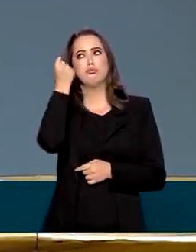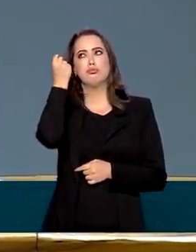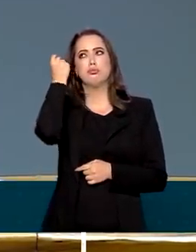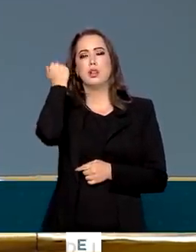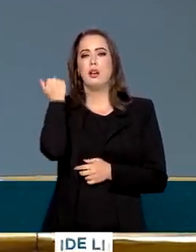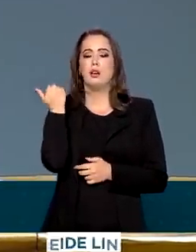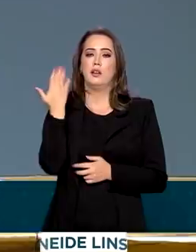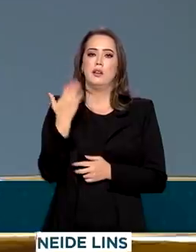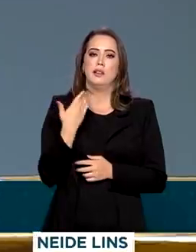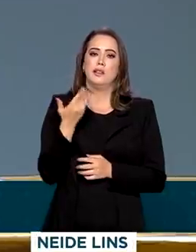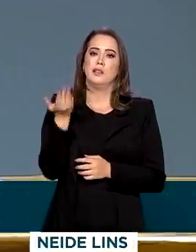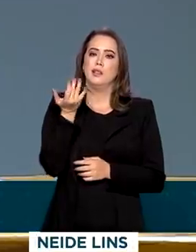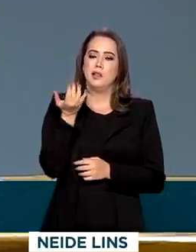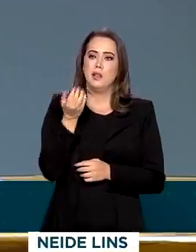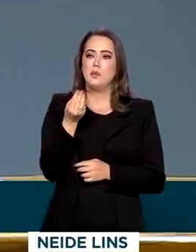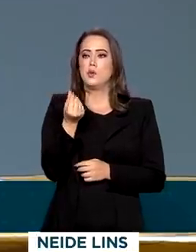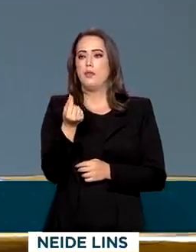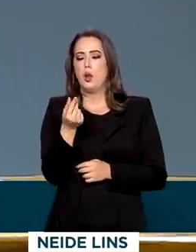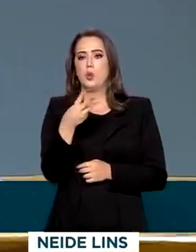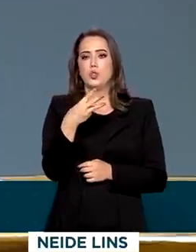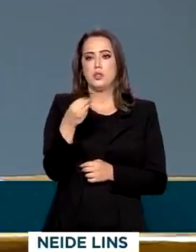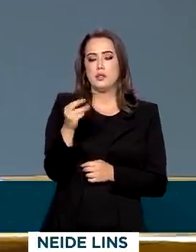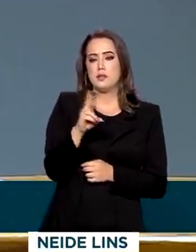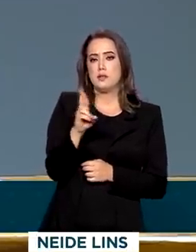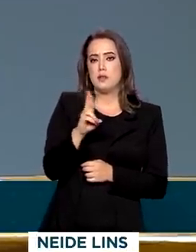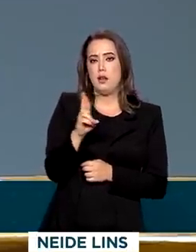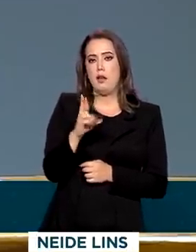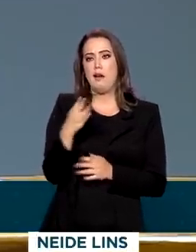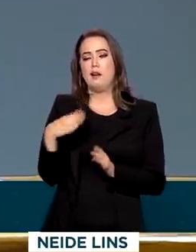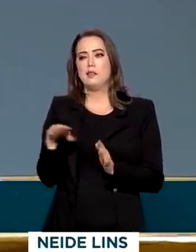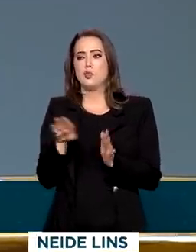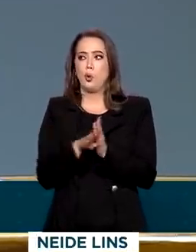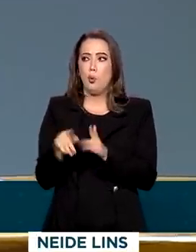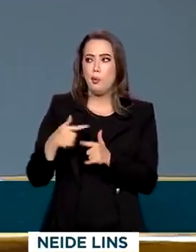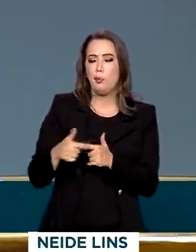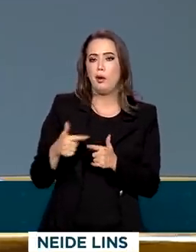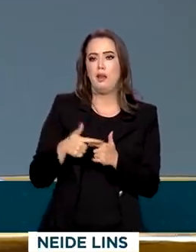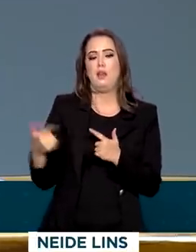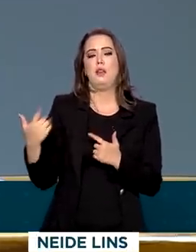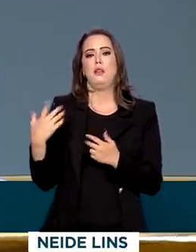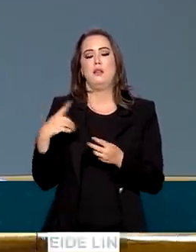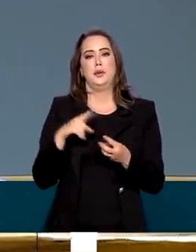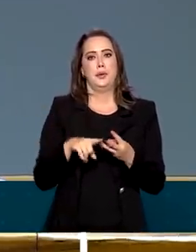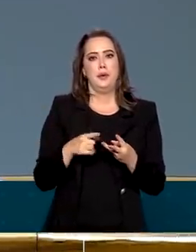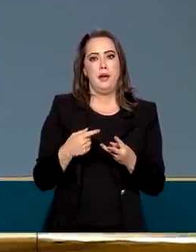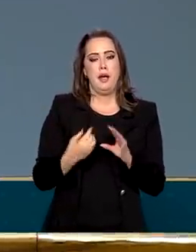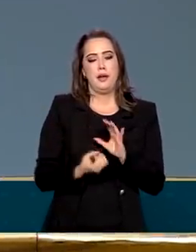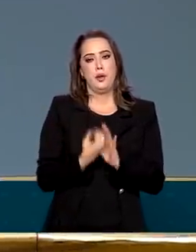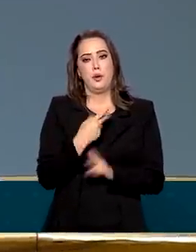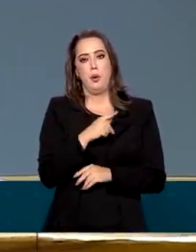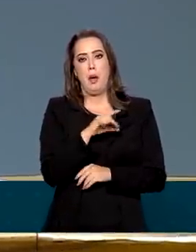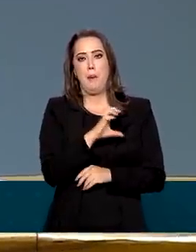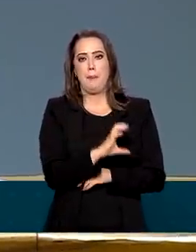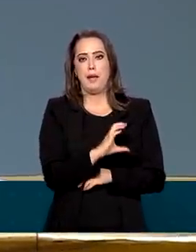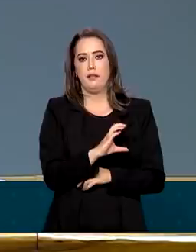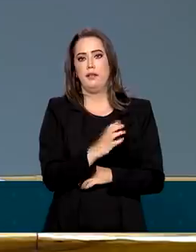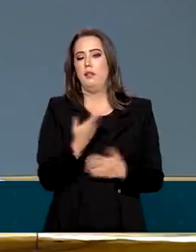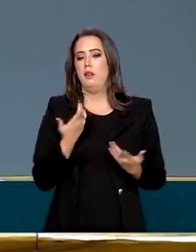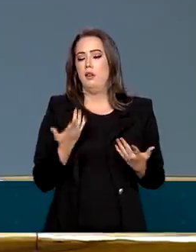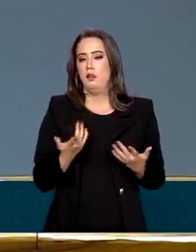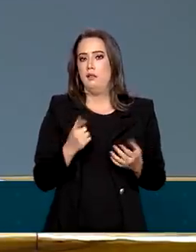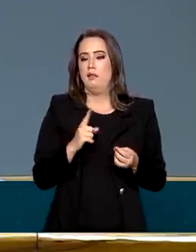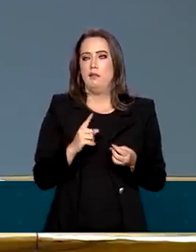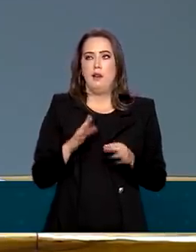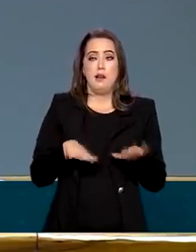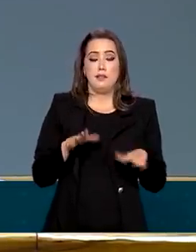tentando botar em 300, chegou o meteoro. Aí nós fizemos a PEC para fazer os 300, aí, de repente, não veio o IR, que era a fonte.